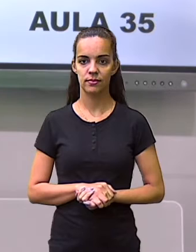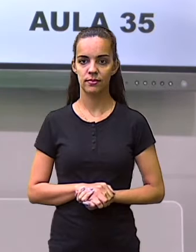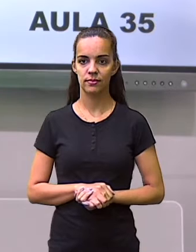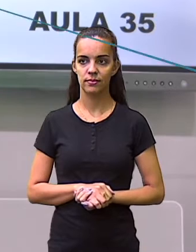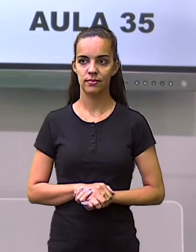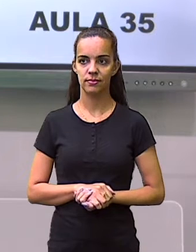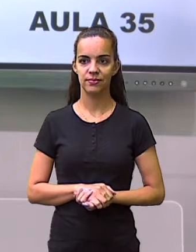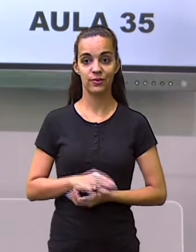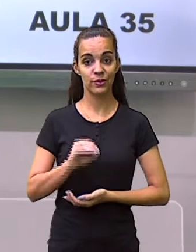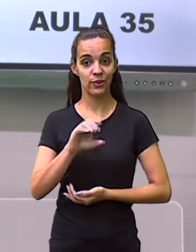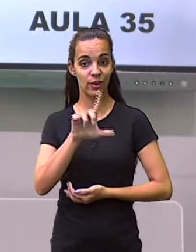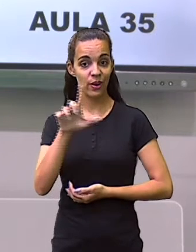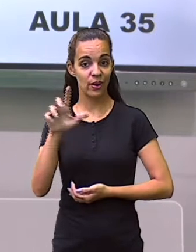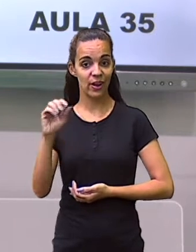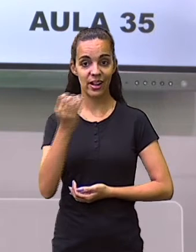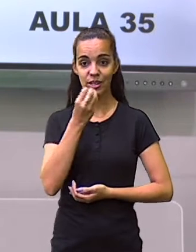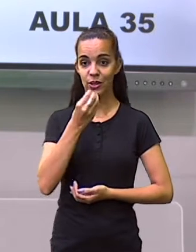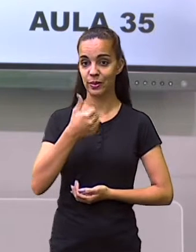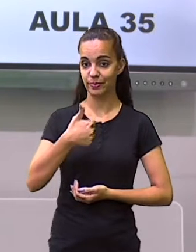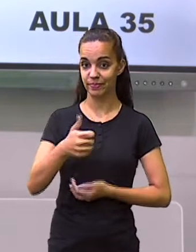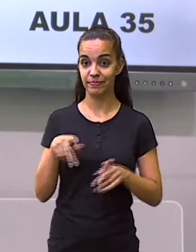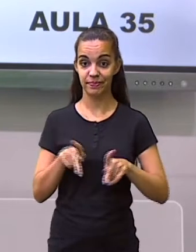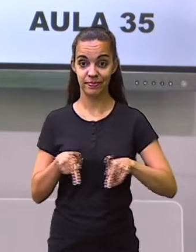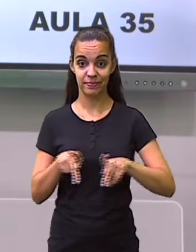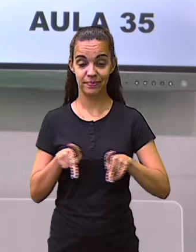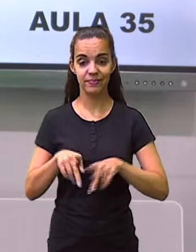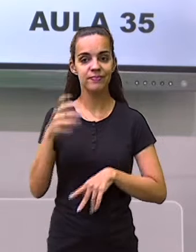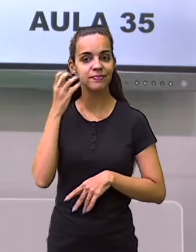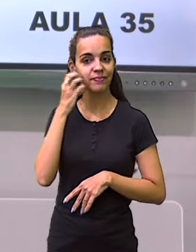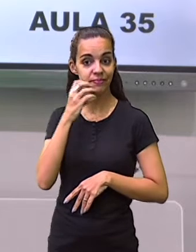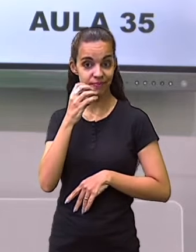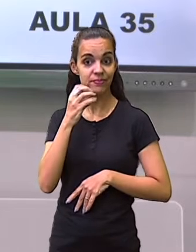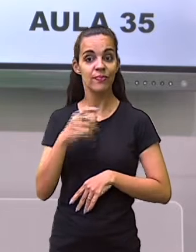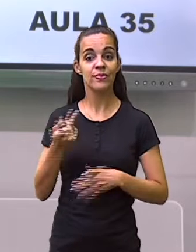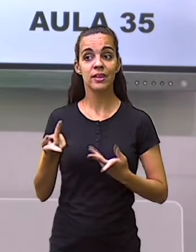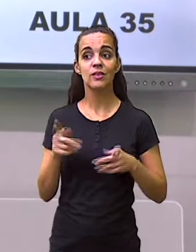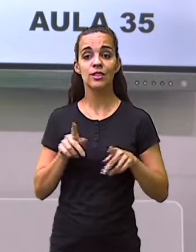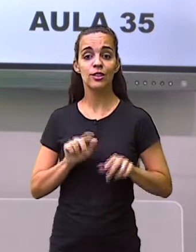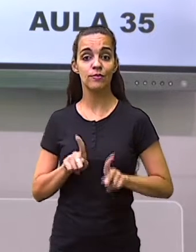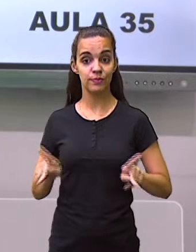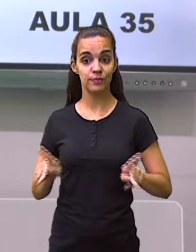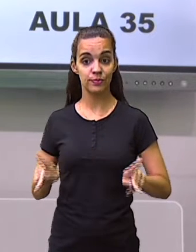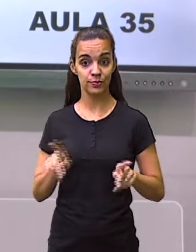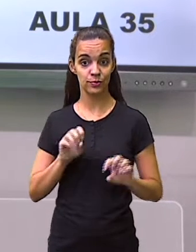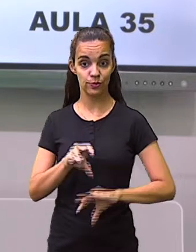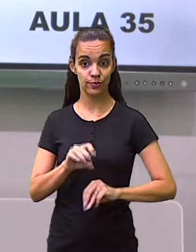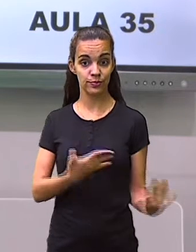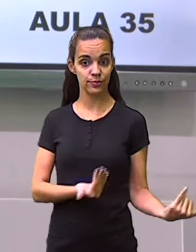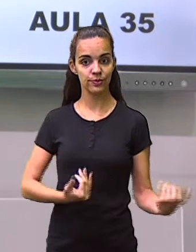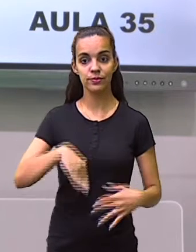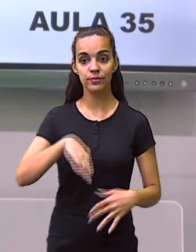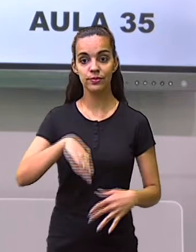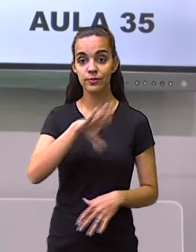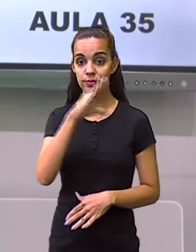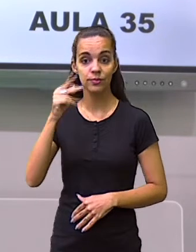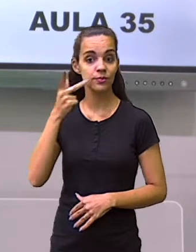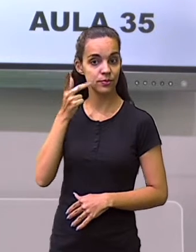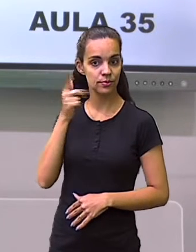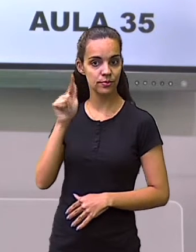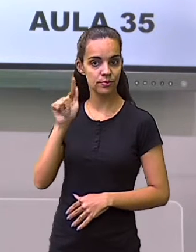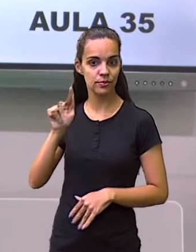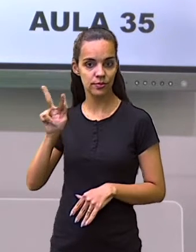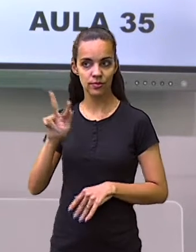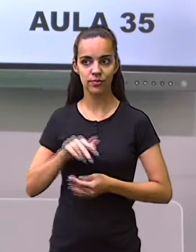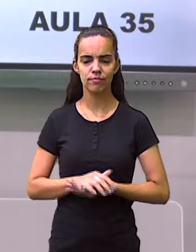Olá, tudo bem? Sou o professor Cristiano Vieira, da Educação de Jovens e Adultos da SMEDGV.